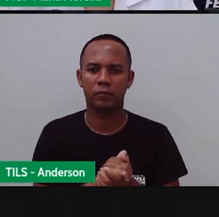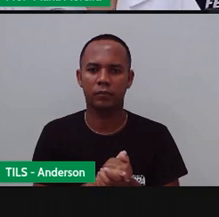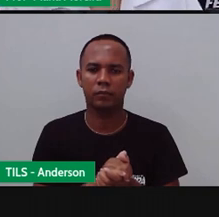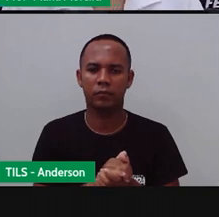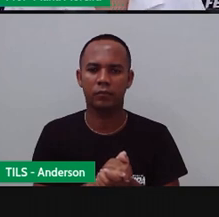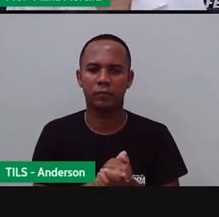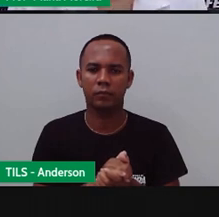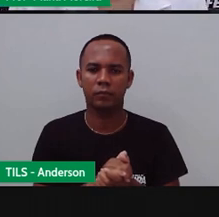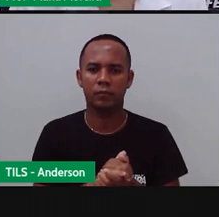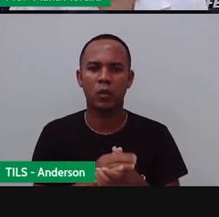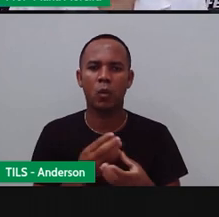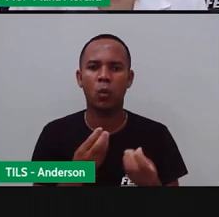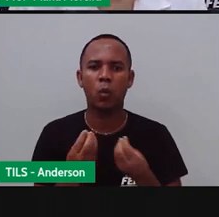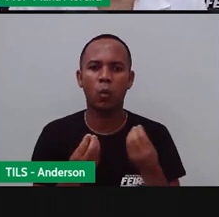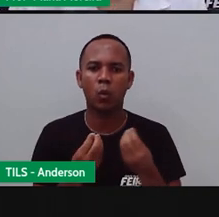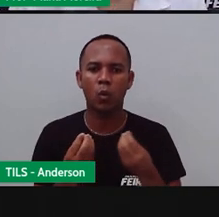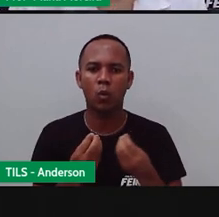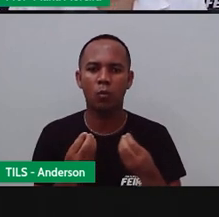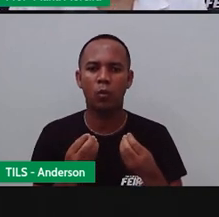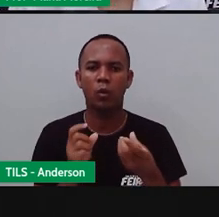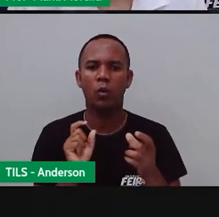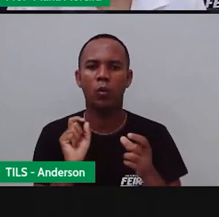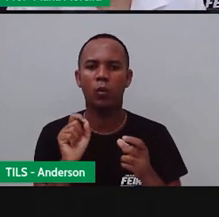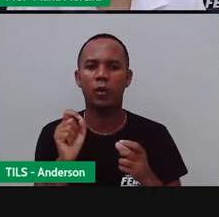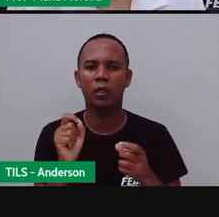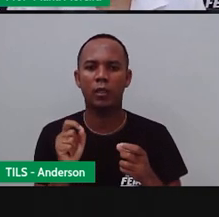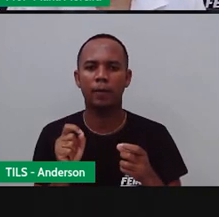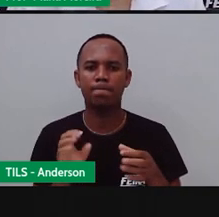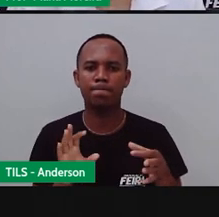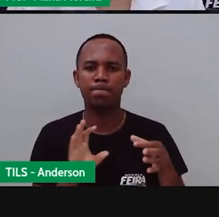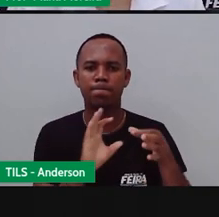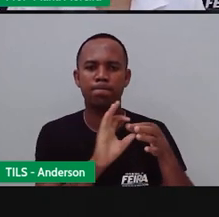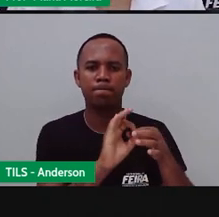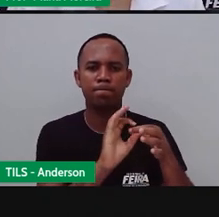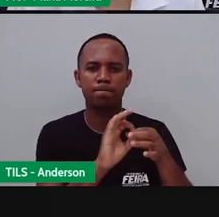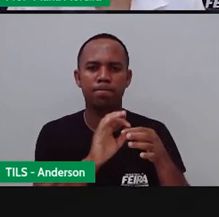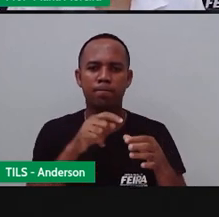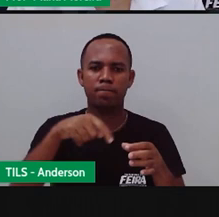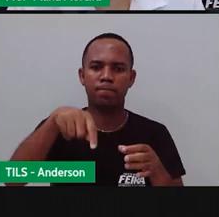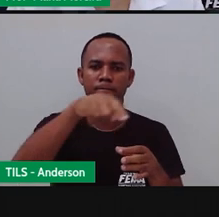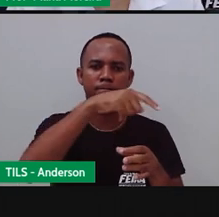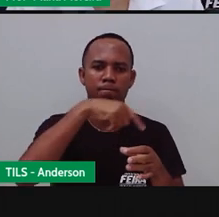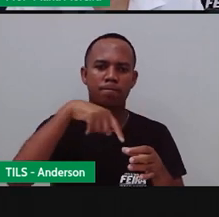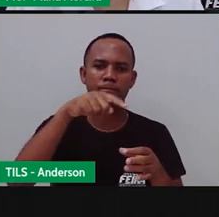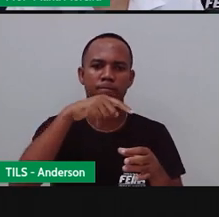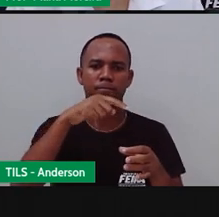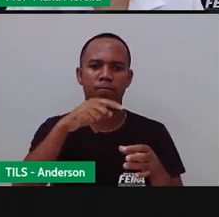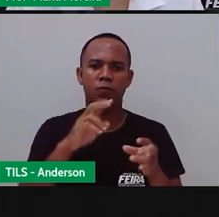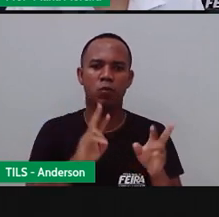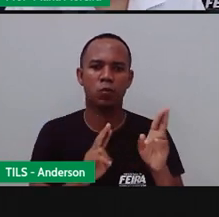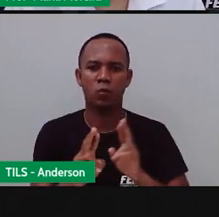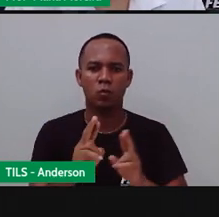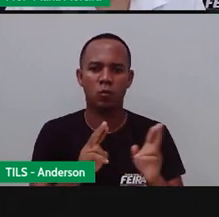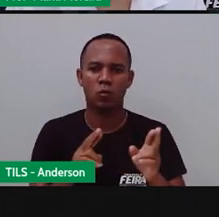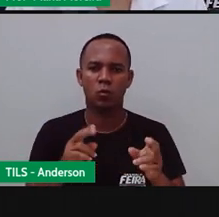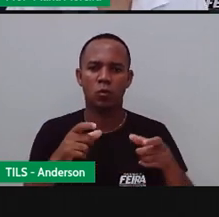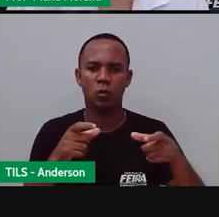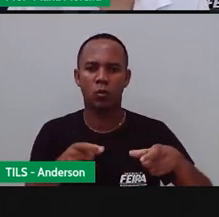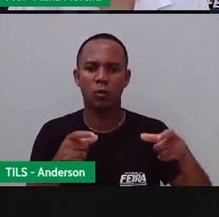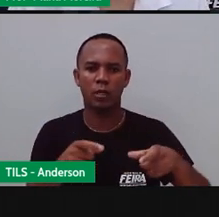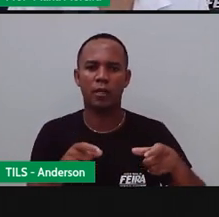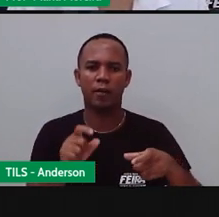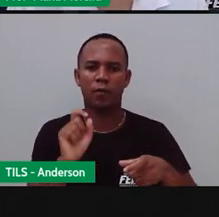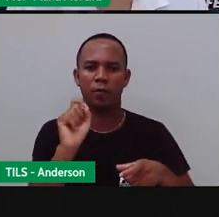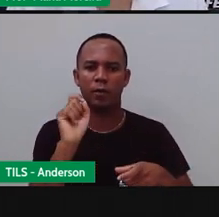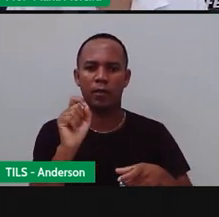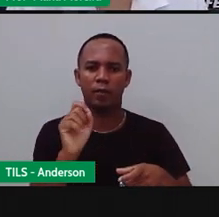Bom, com a junção, né? importante das rodovias, né? Do Nordeste do Brasil, Feira de